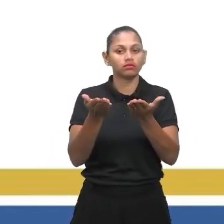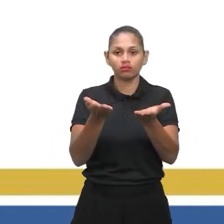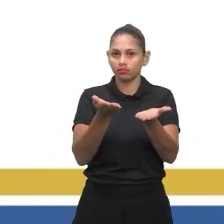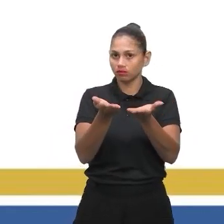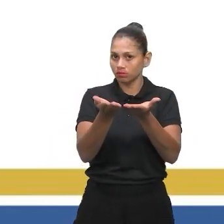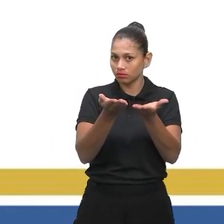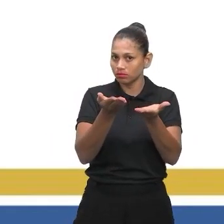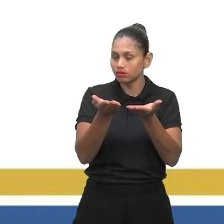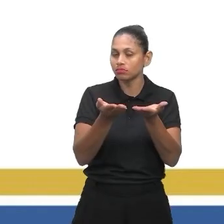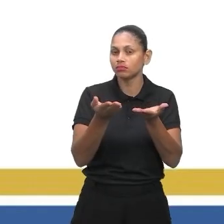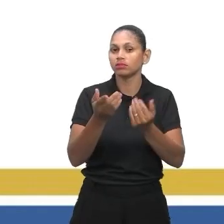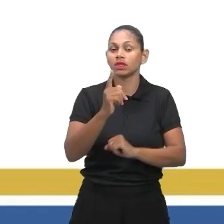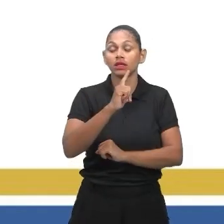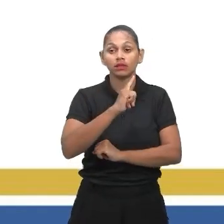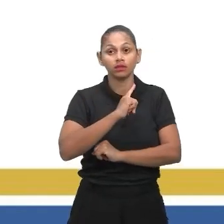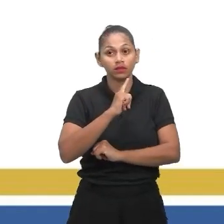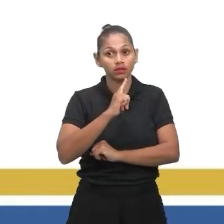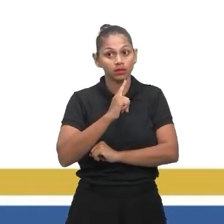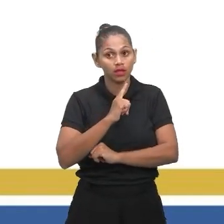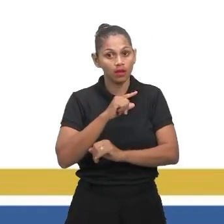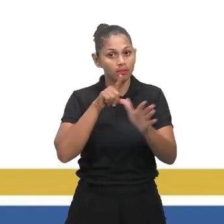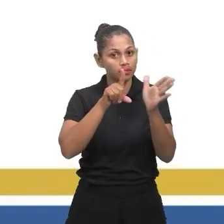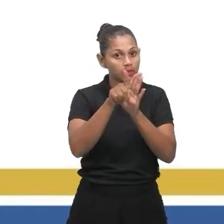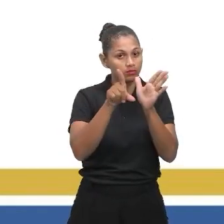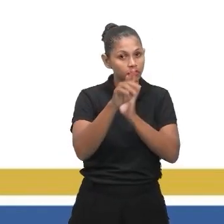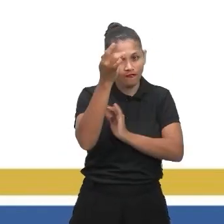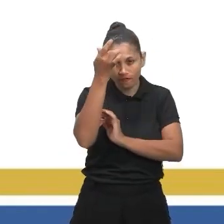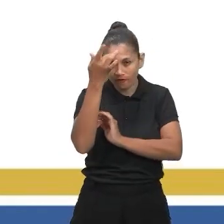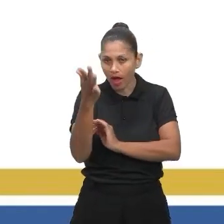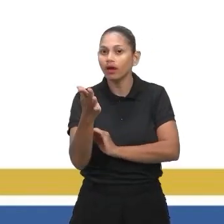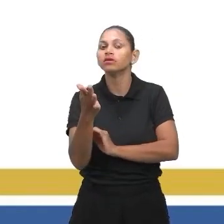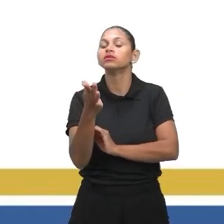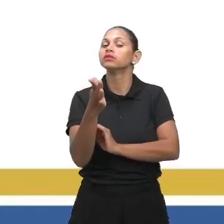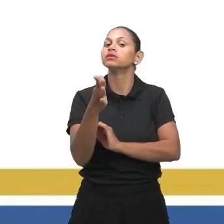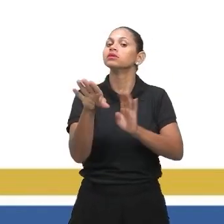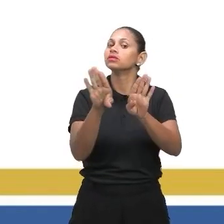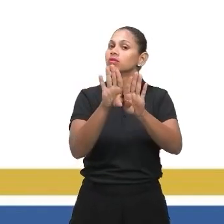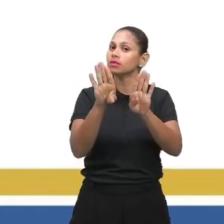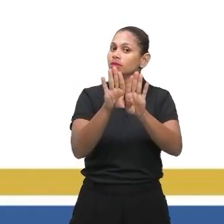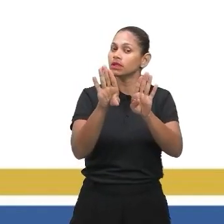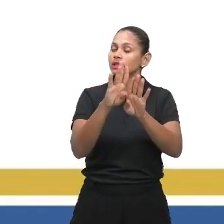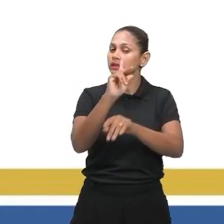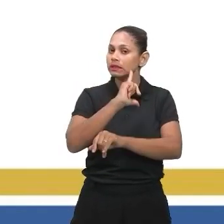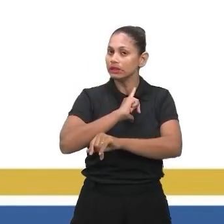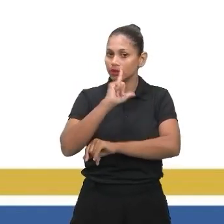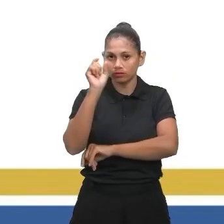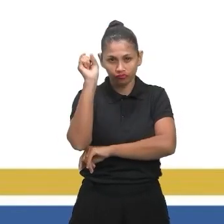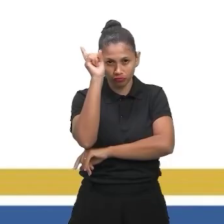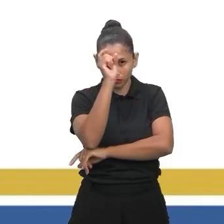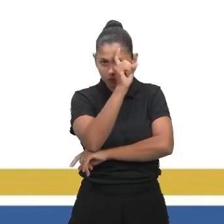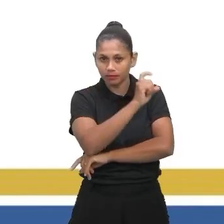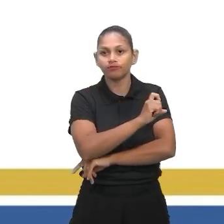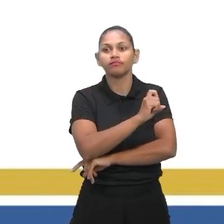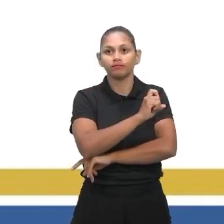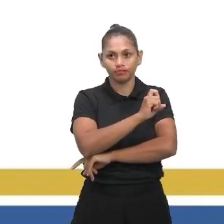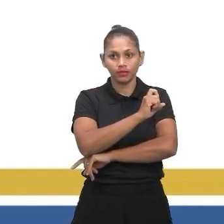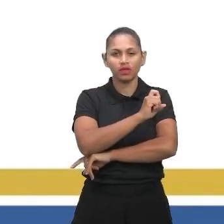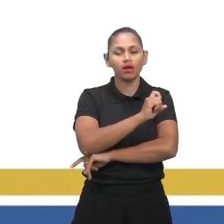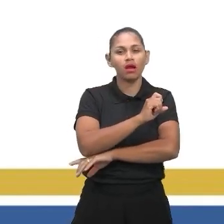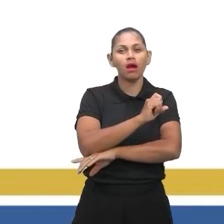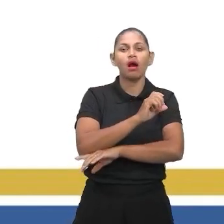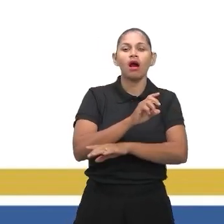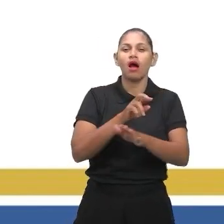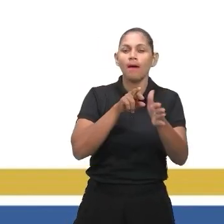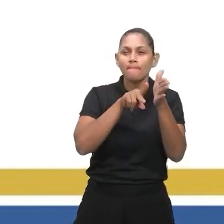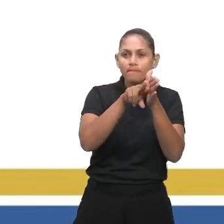fáceis e também têm questões difíceis. A biologia, como vocês podem perceber, ela não se envolve, ela não te chuta muito, ela fica lá no